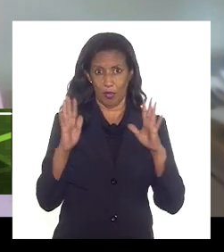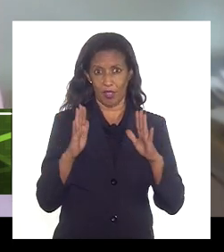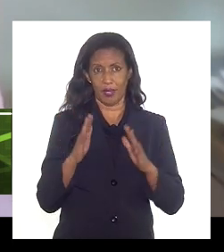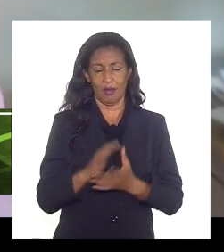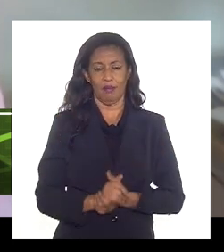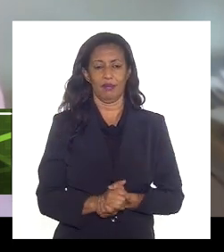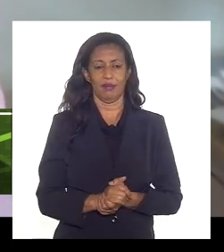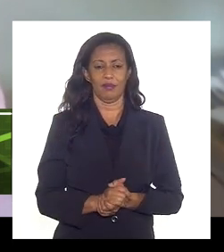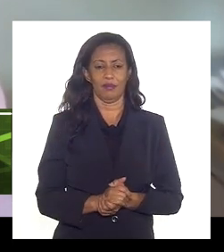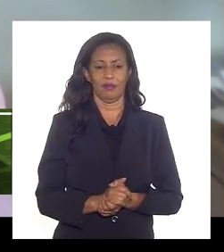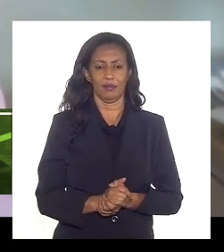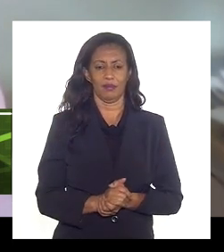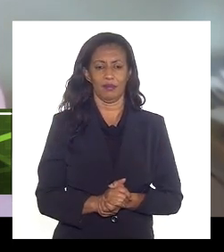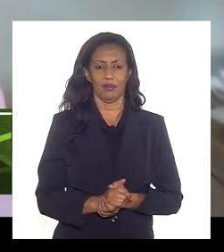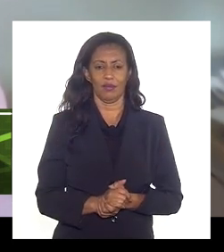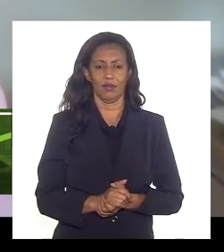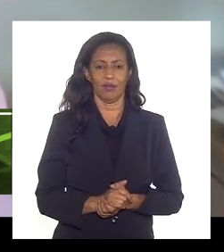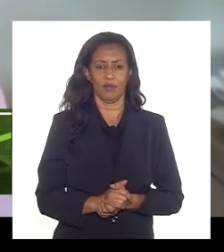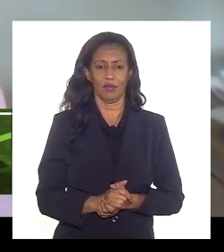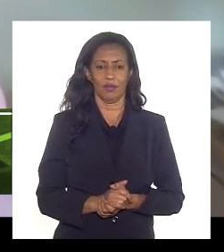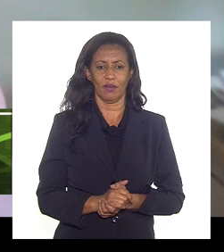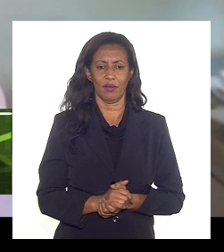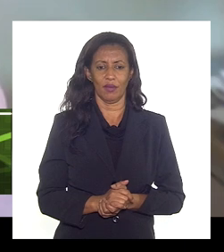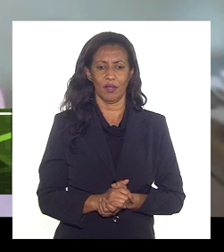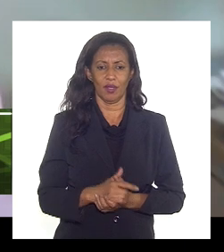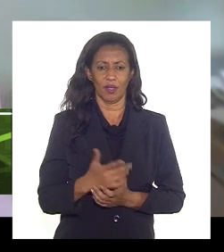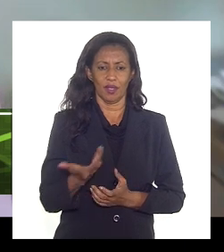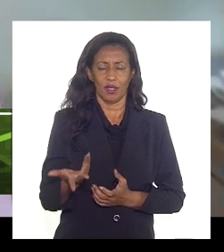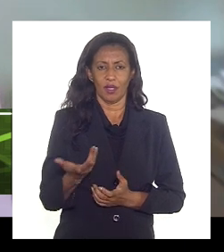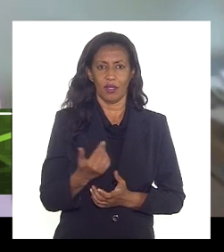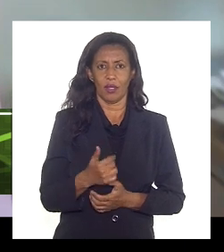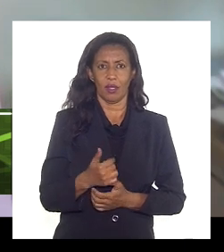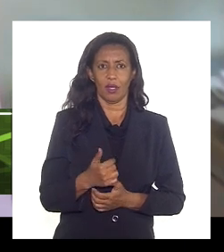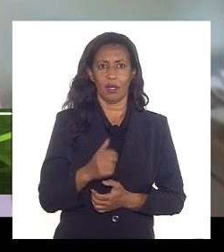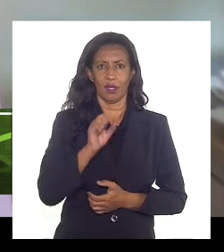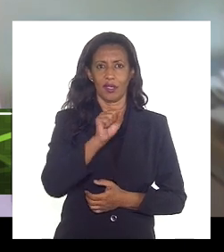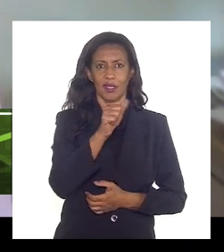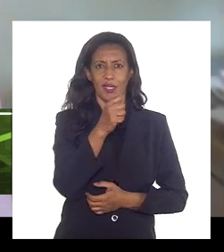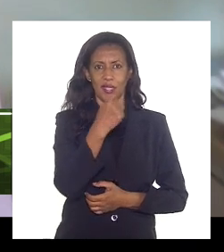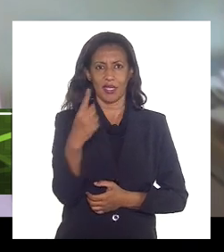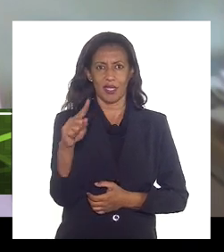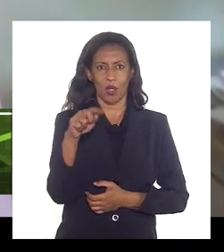os senhores não pararão a retirar esse gás no dia de São Nunca